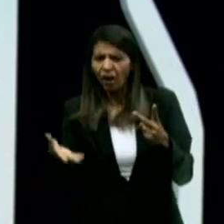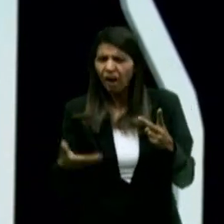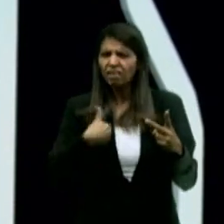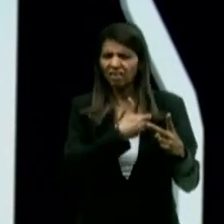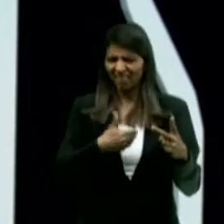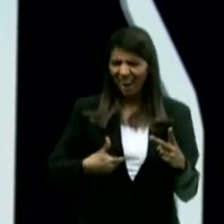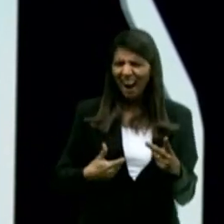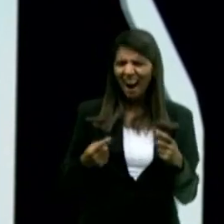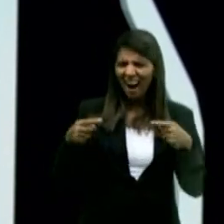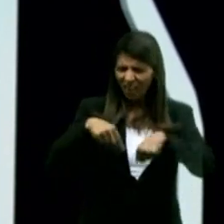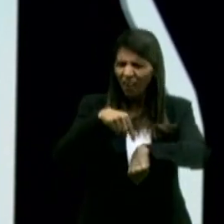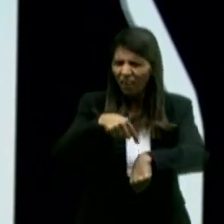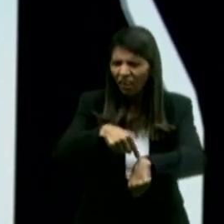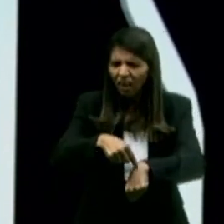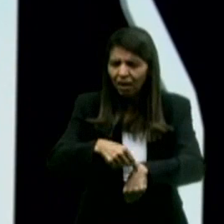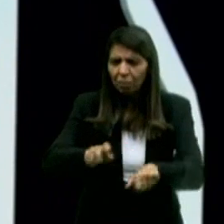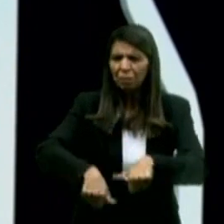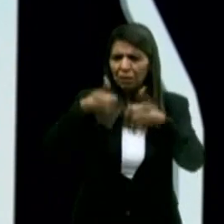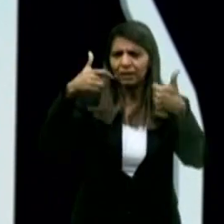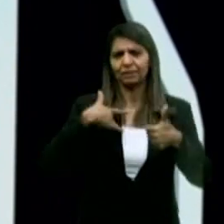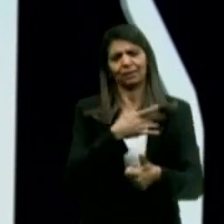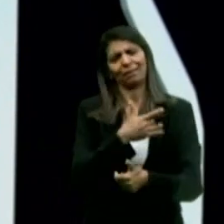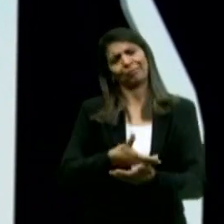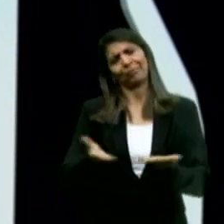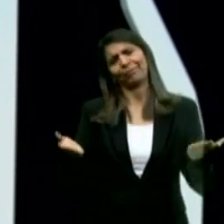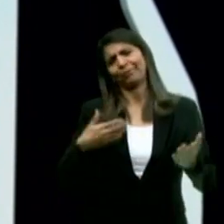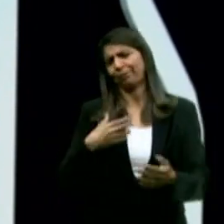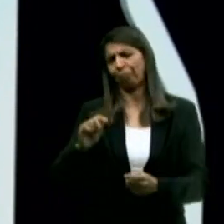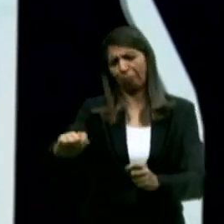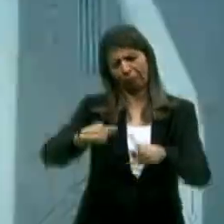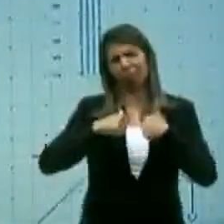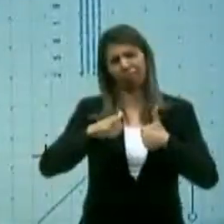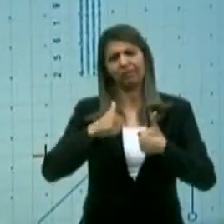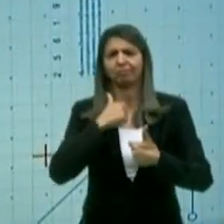melhorar a saúde? João, o Papa Figo não engana nem menino.